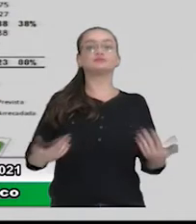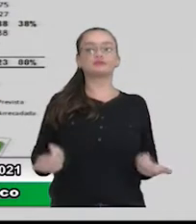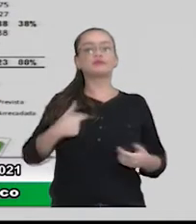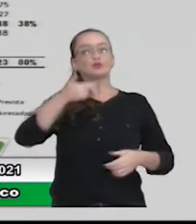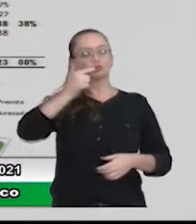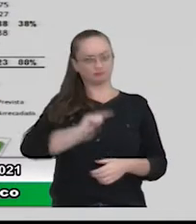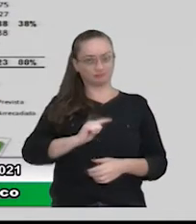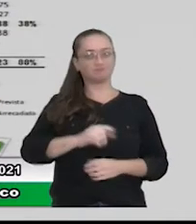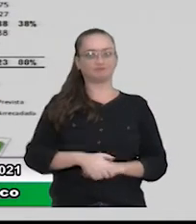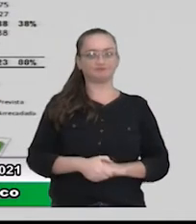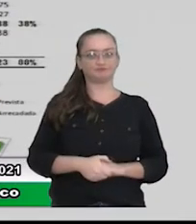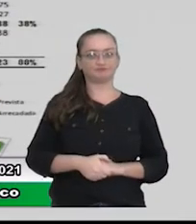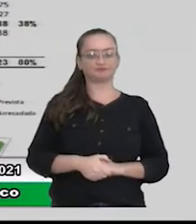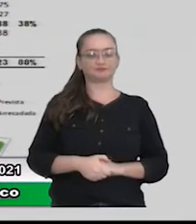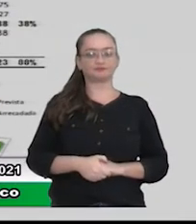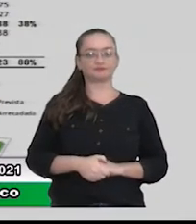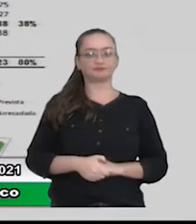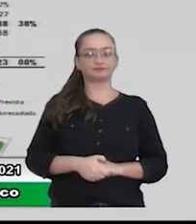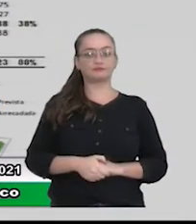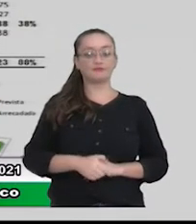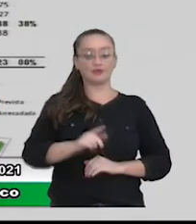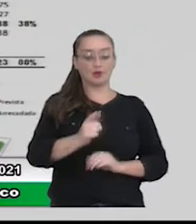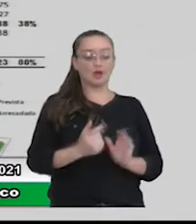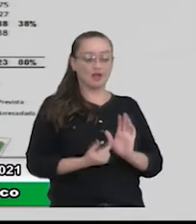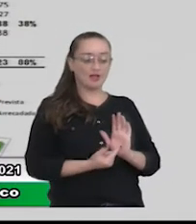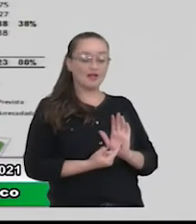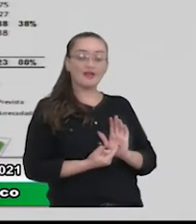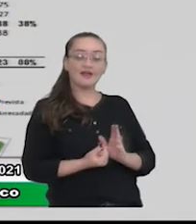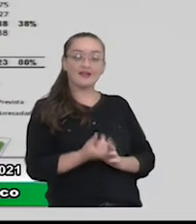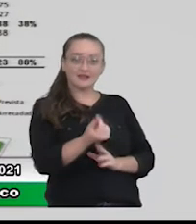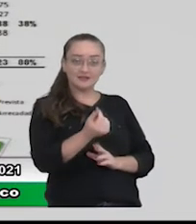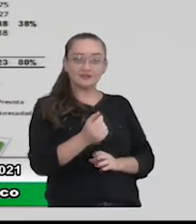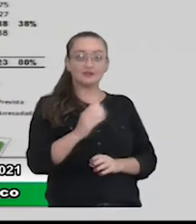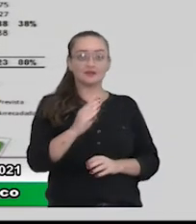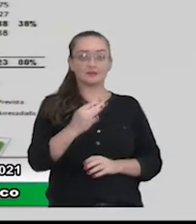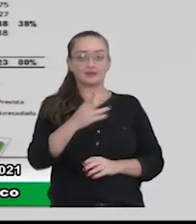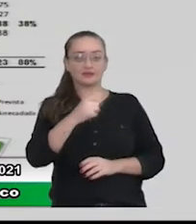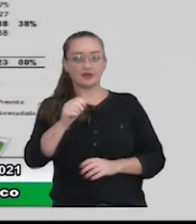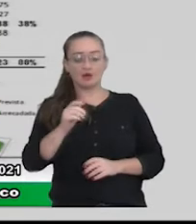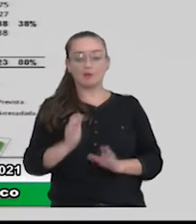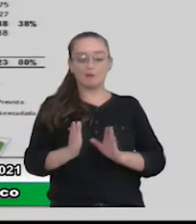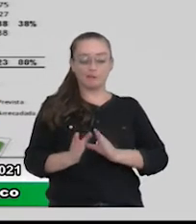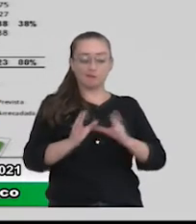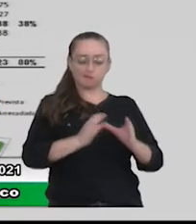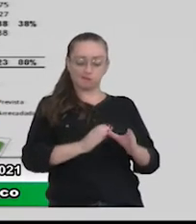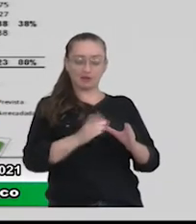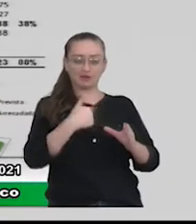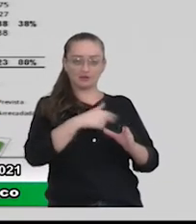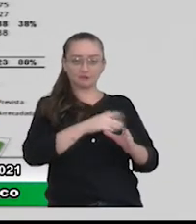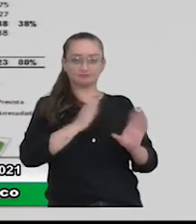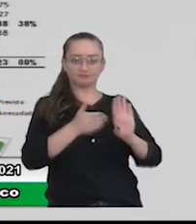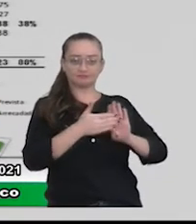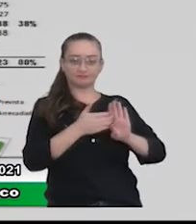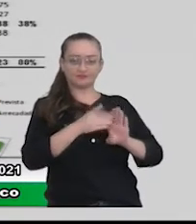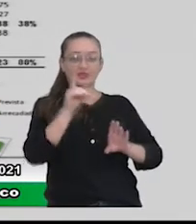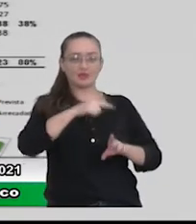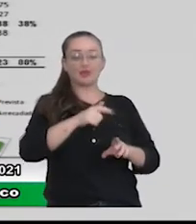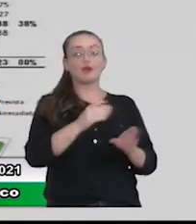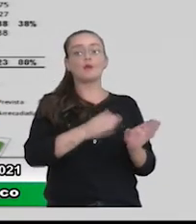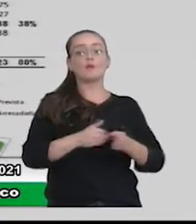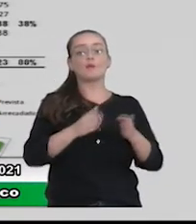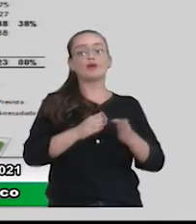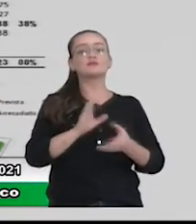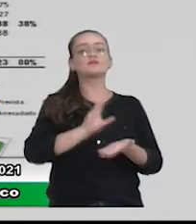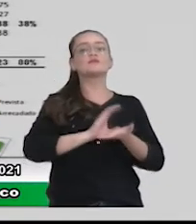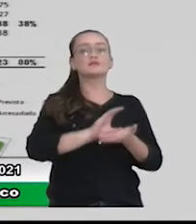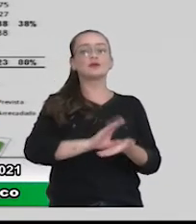cumpriu essa meta. Com as receitas de capital, grande parte desse volume que estava previsto era da operação de crédito.